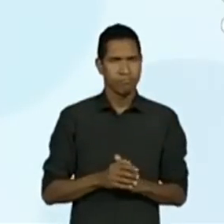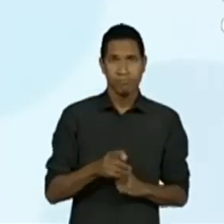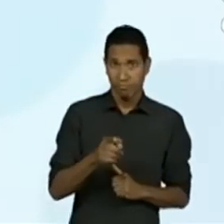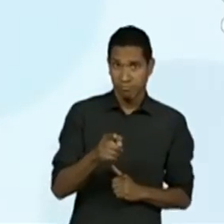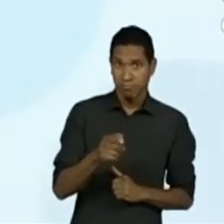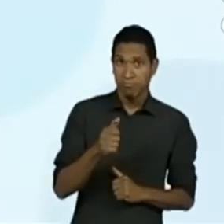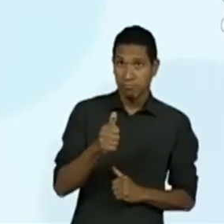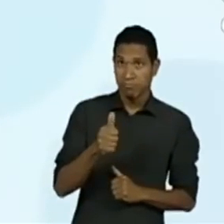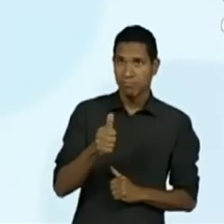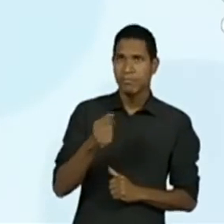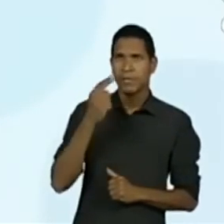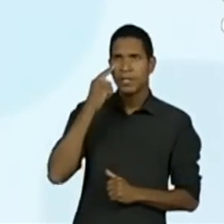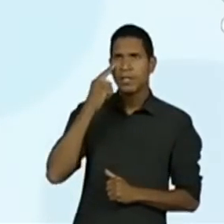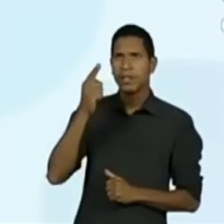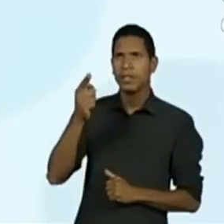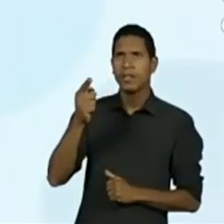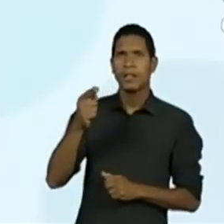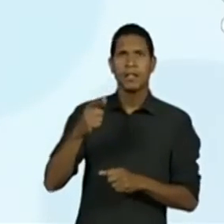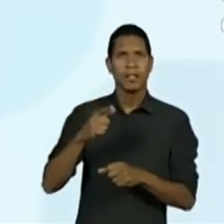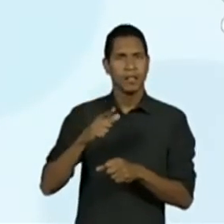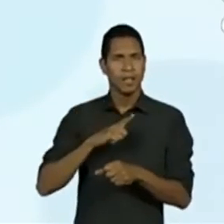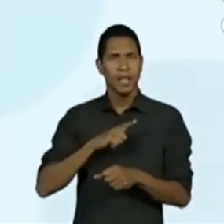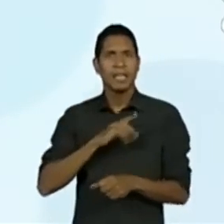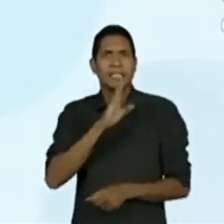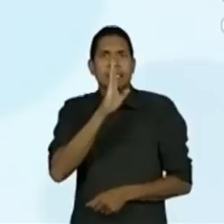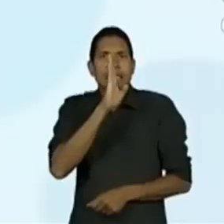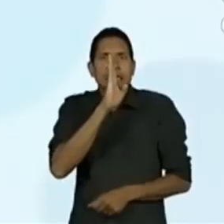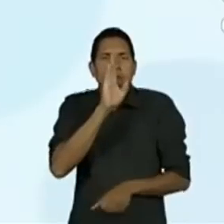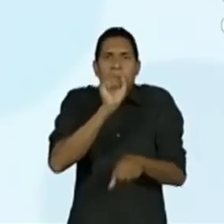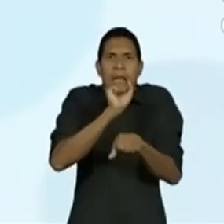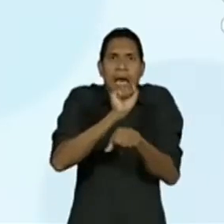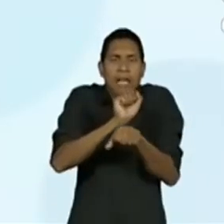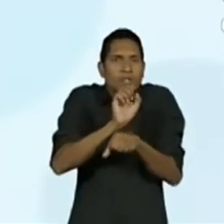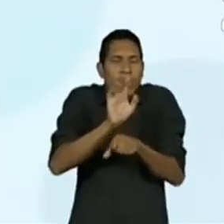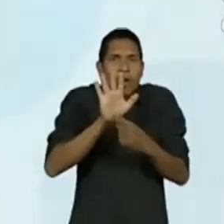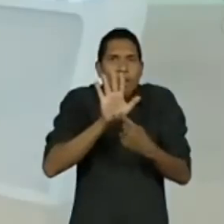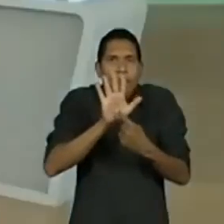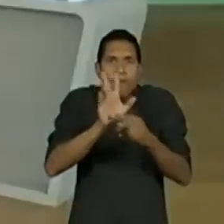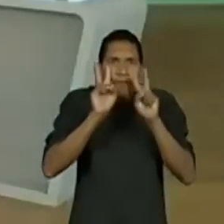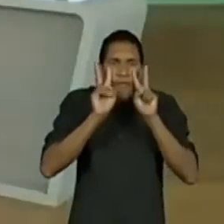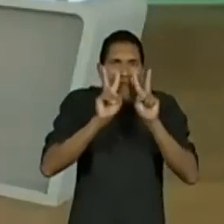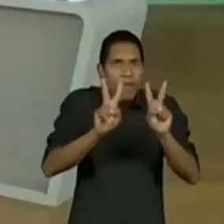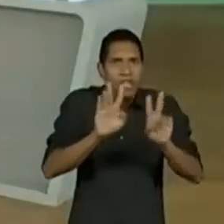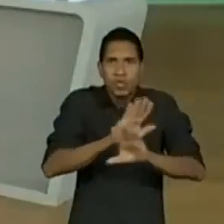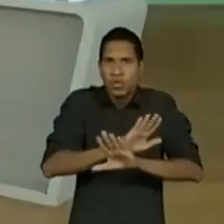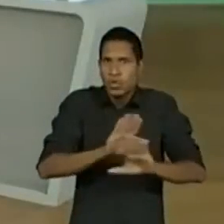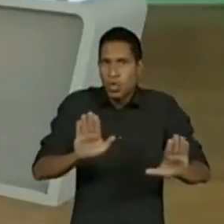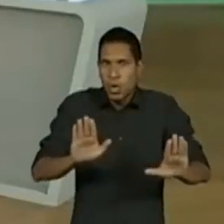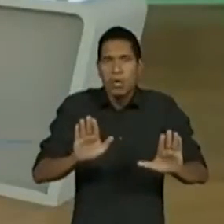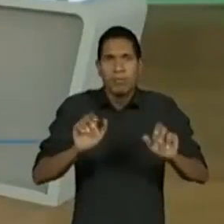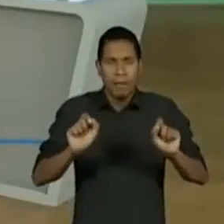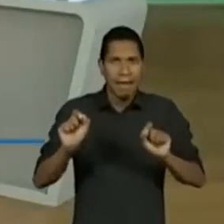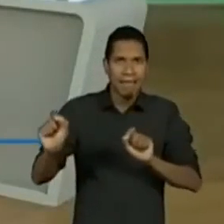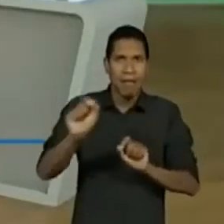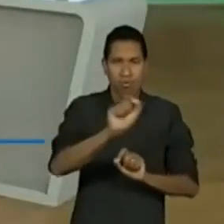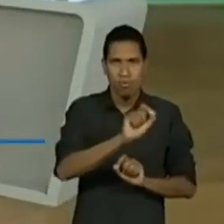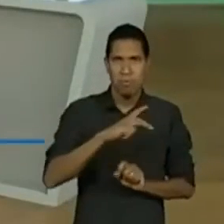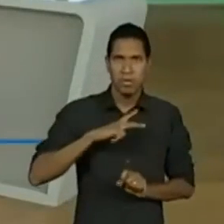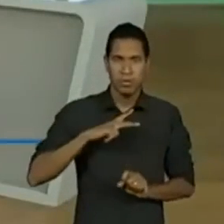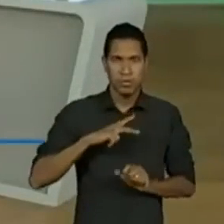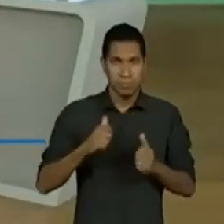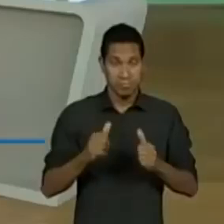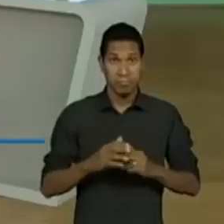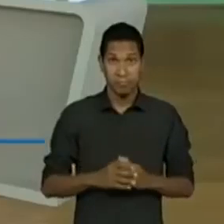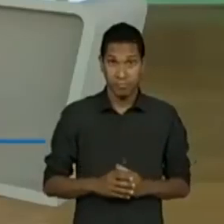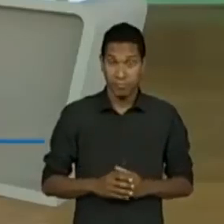professora Regina. Foi o que eu falei. ser silêncio durante a exibição. Por isso. Agora, eu quero